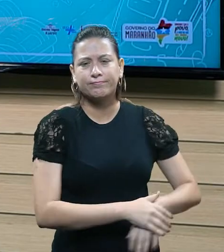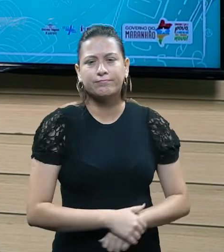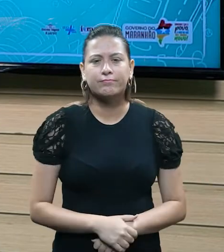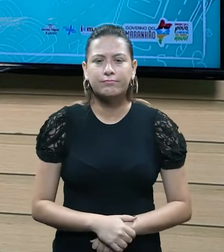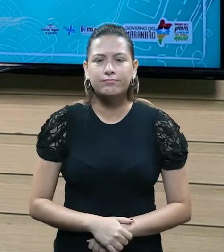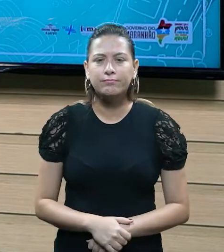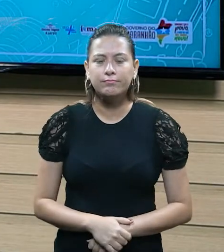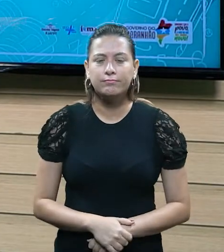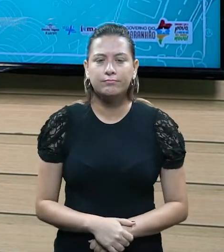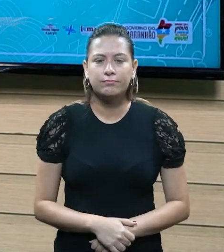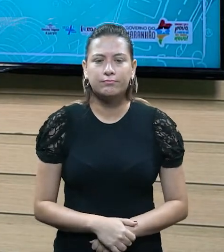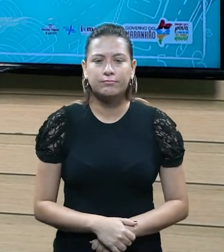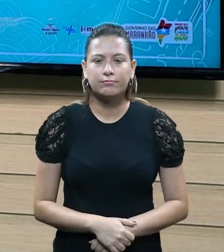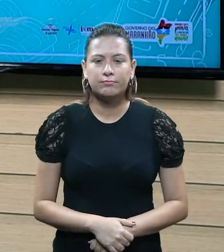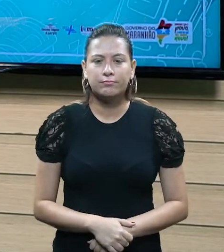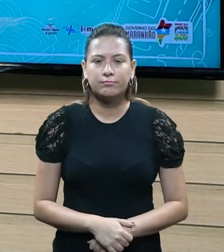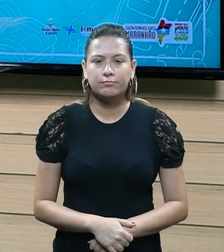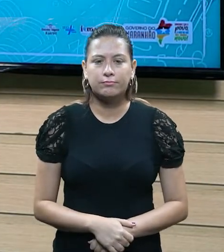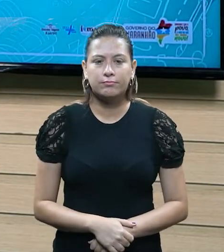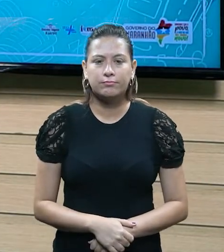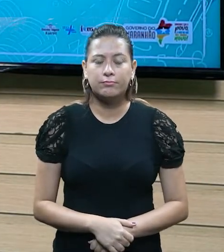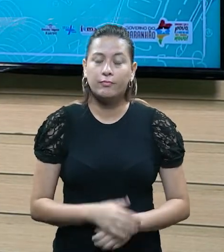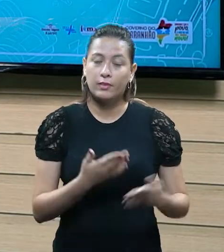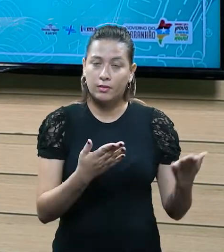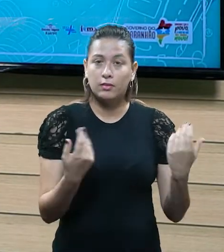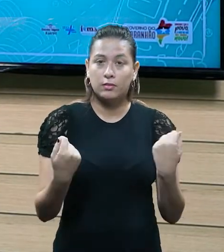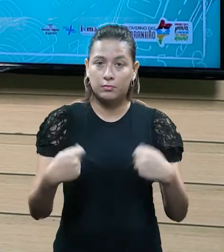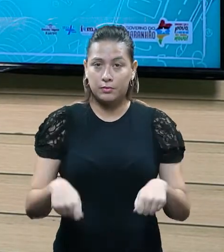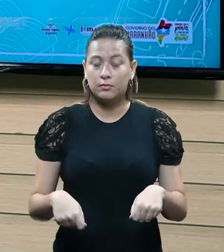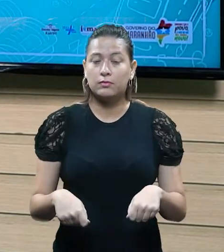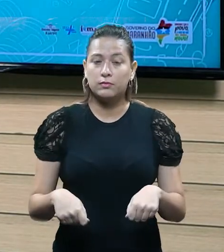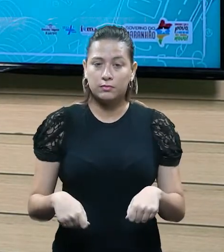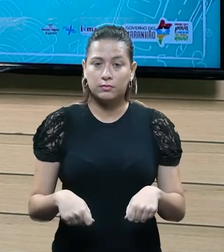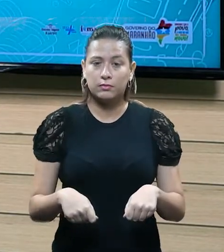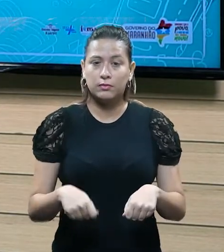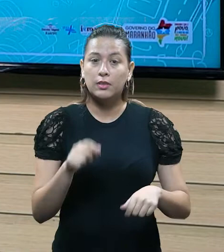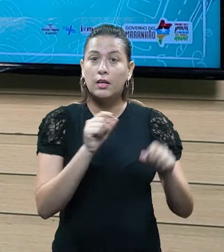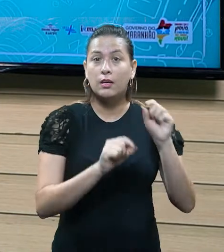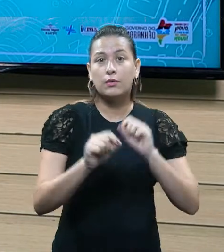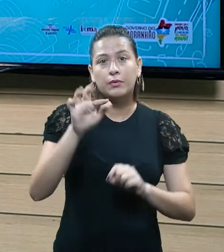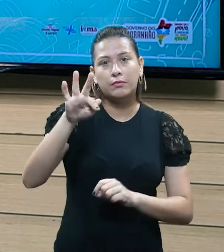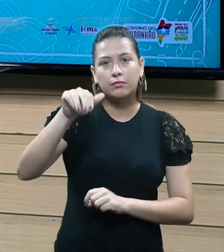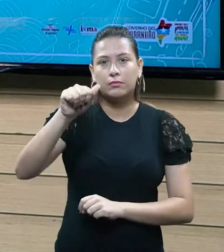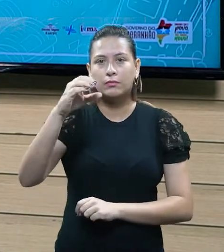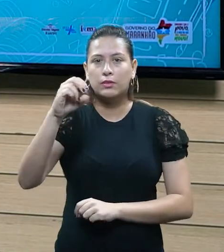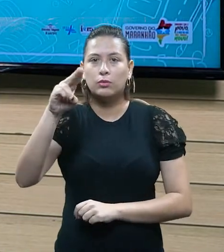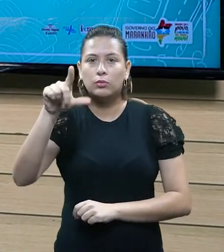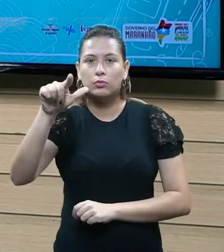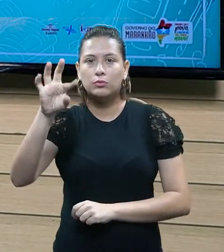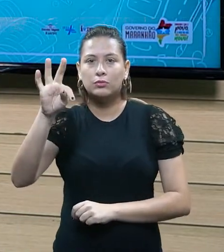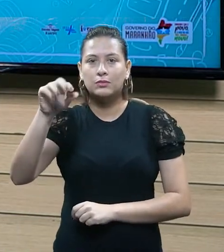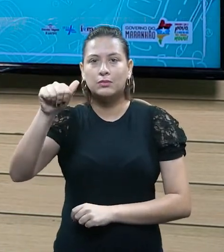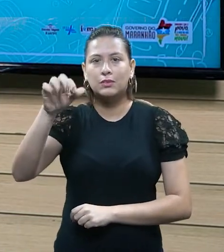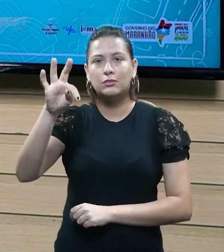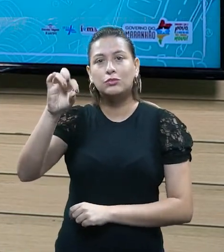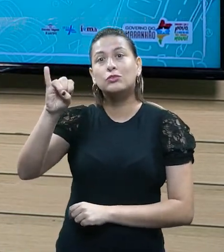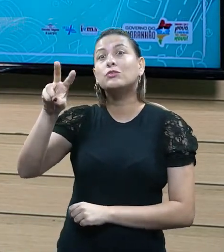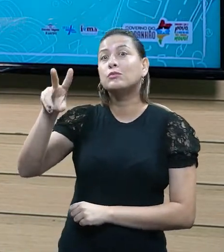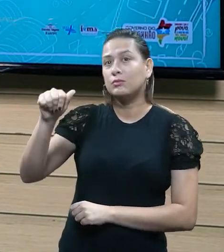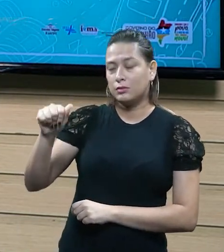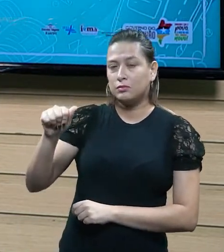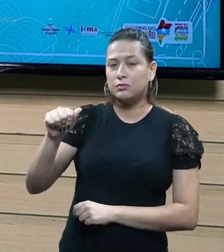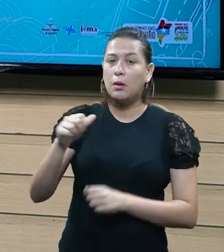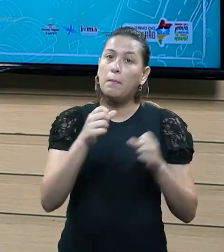né, então, é, essa competência, ela é facultativa, os entes federativos, eles